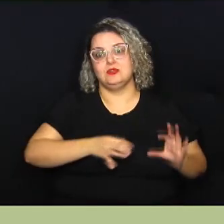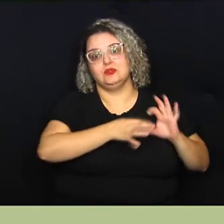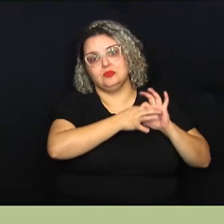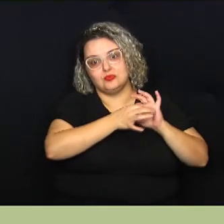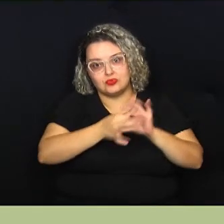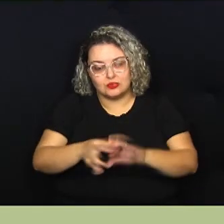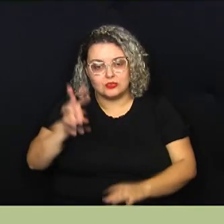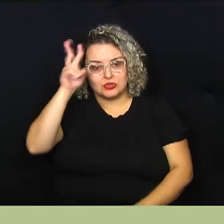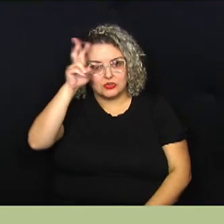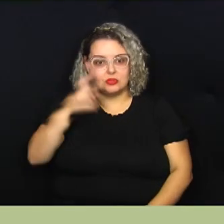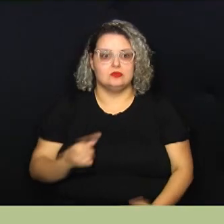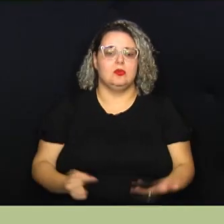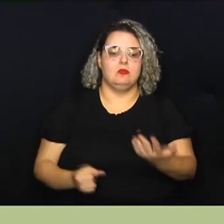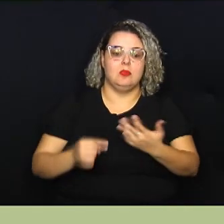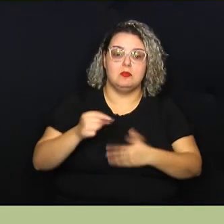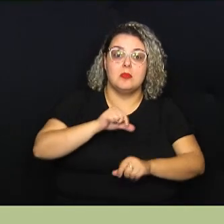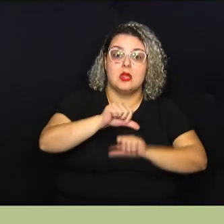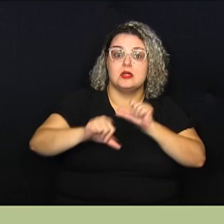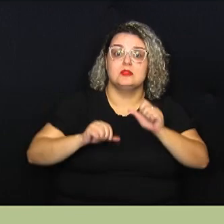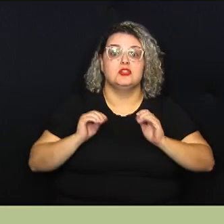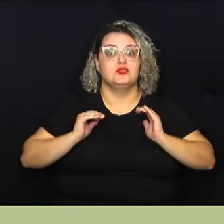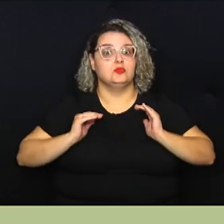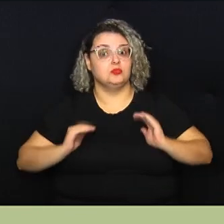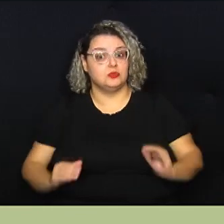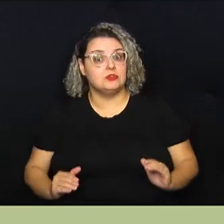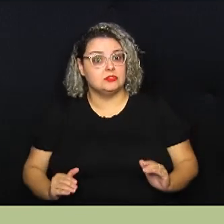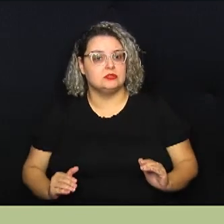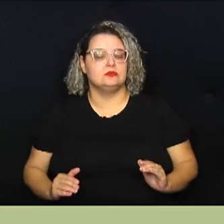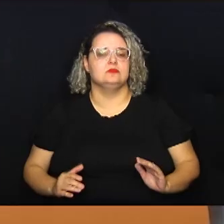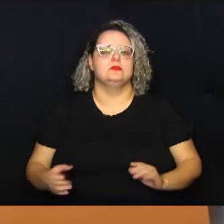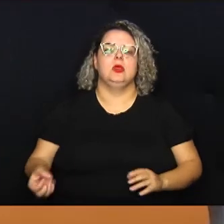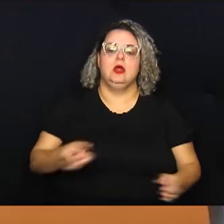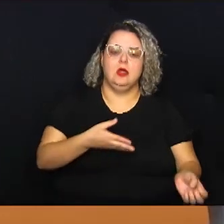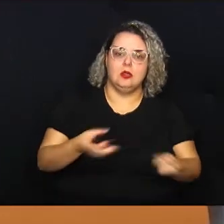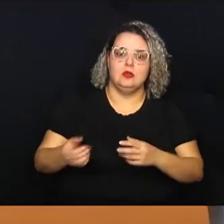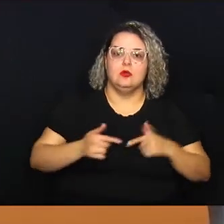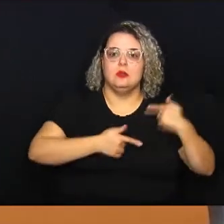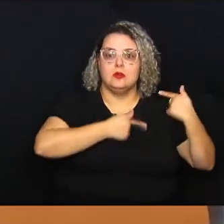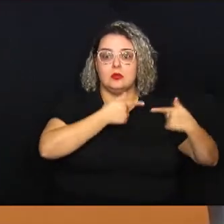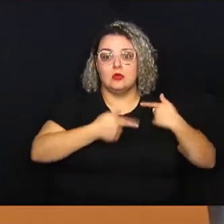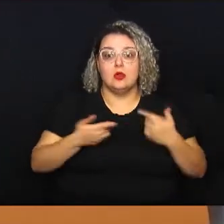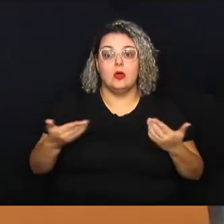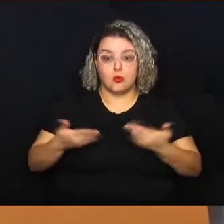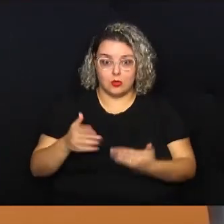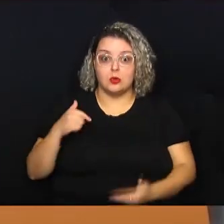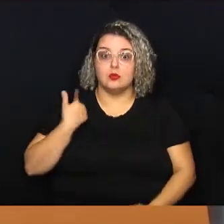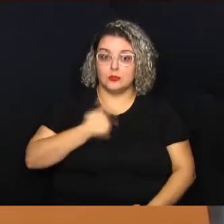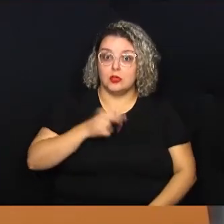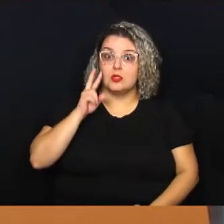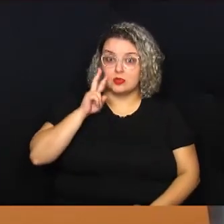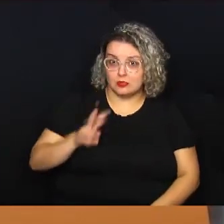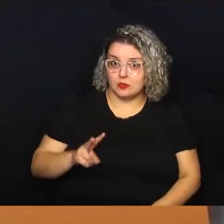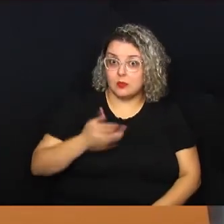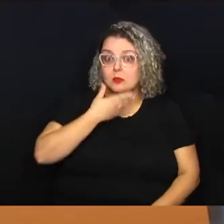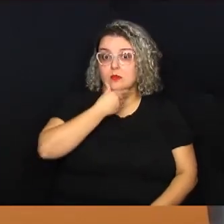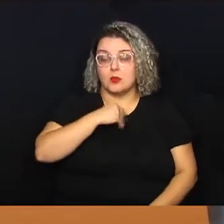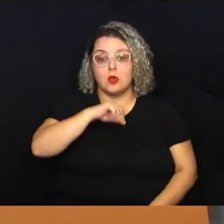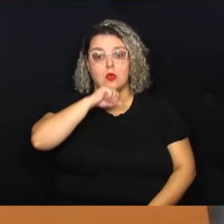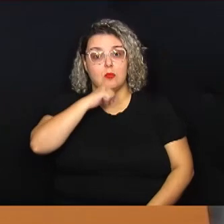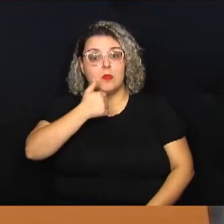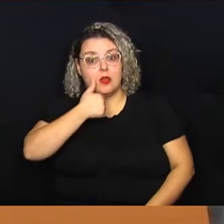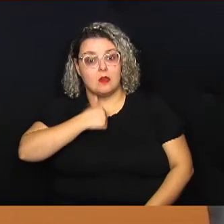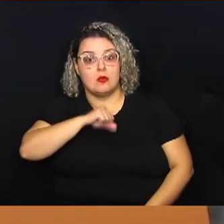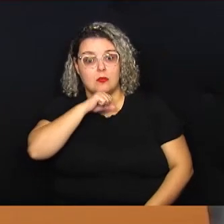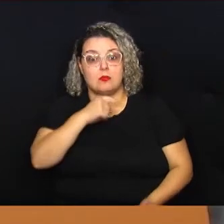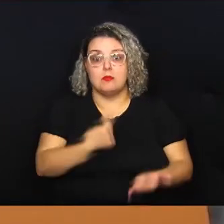abordou as mudanças de comportamento da atual geração. Hoje em dia, para nós vermos os nossos pais, a gente tem que